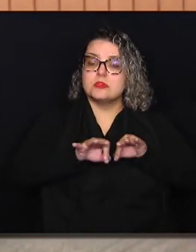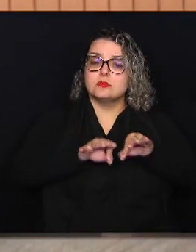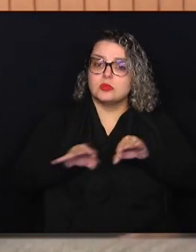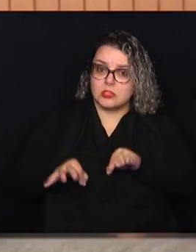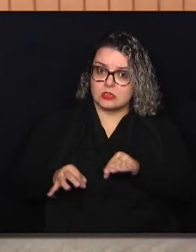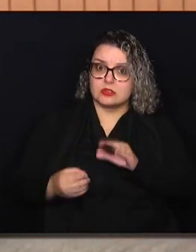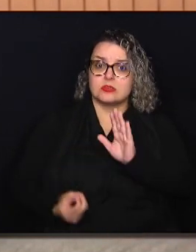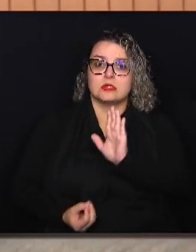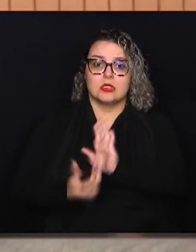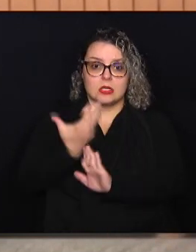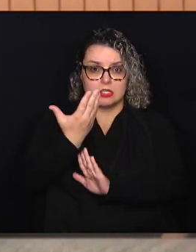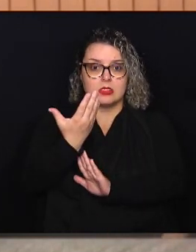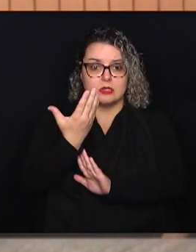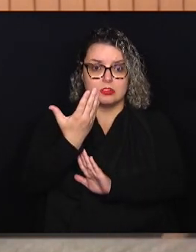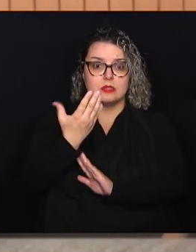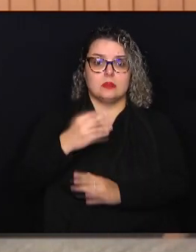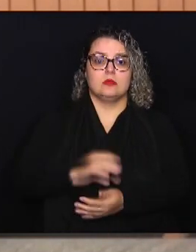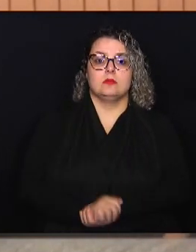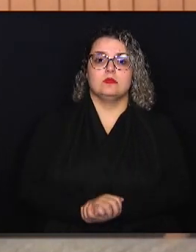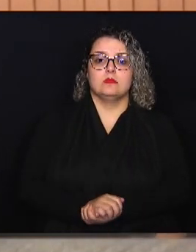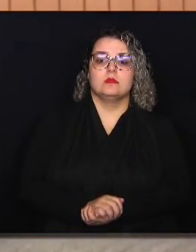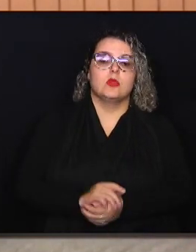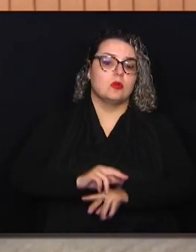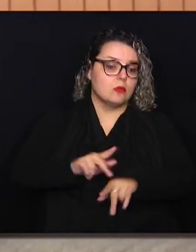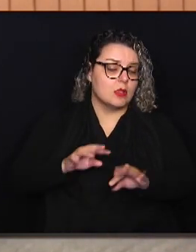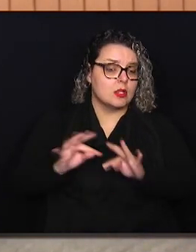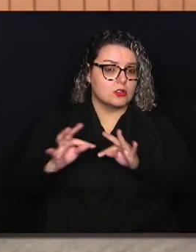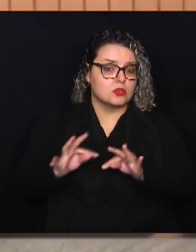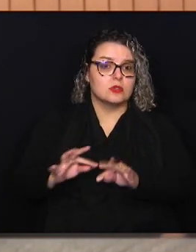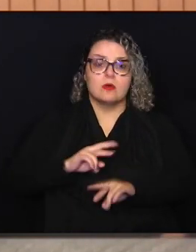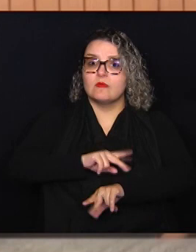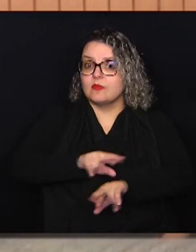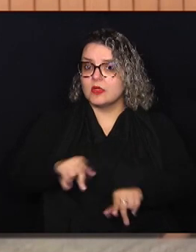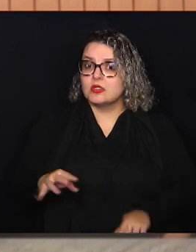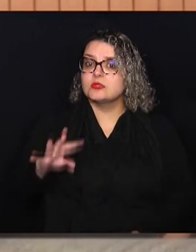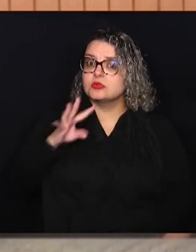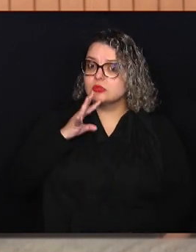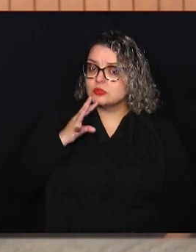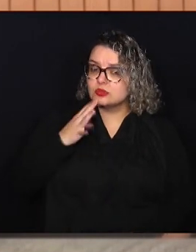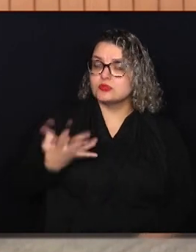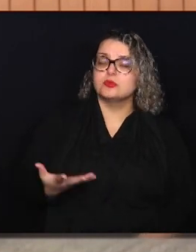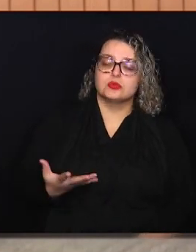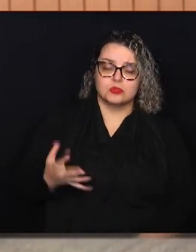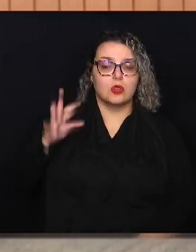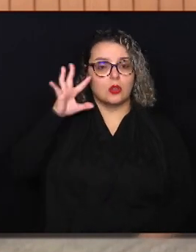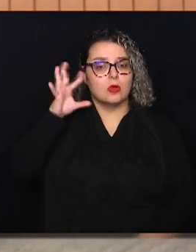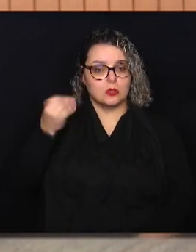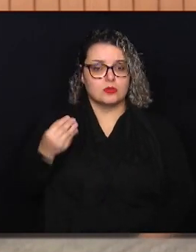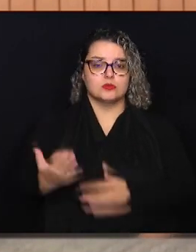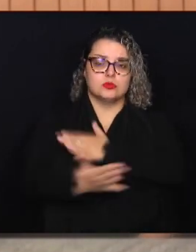será elaborado, com certeza, com muitos técnicos, muitos conhecedores, que estarão nos ajudando.